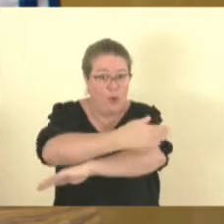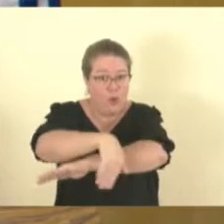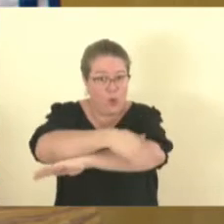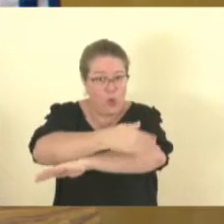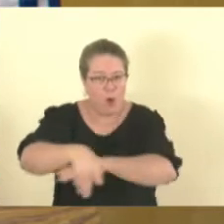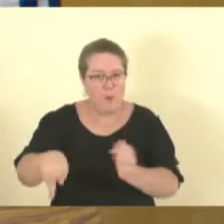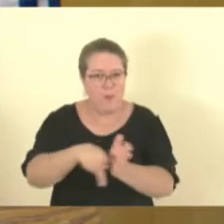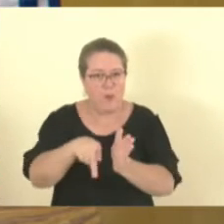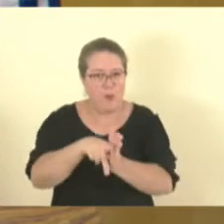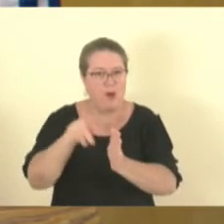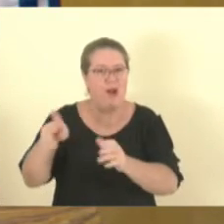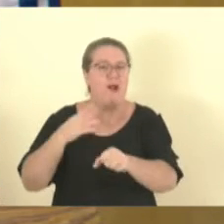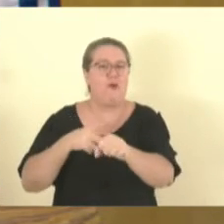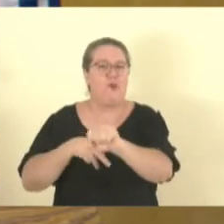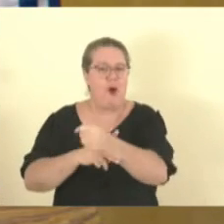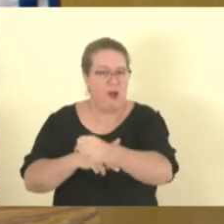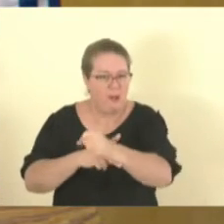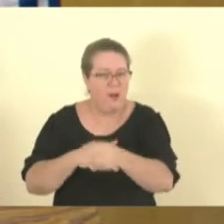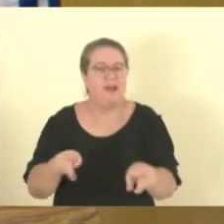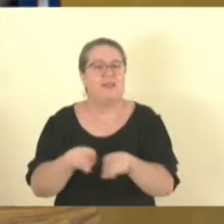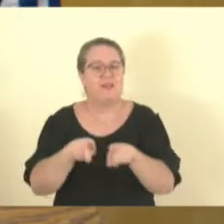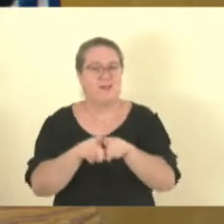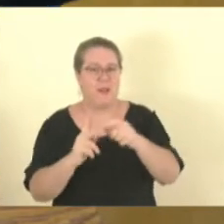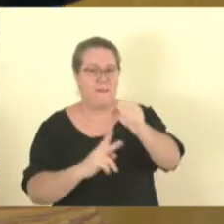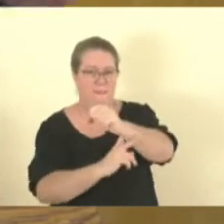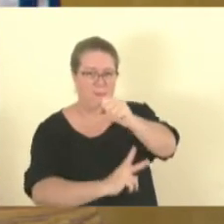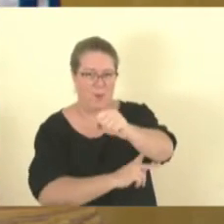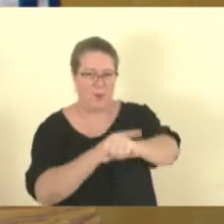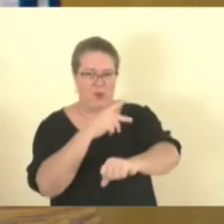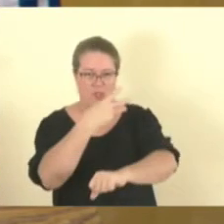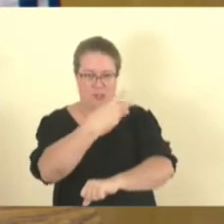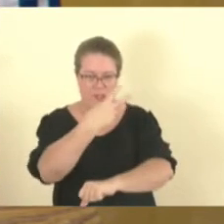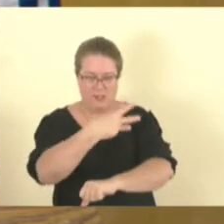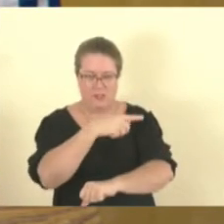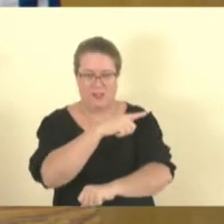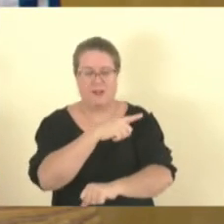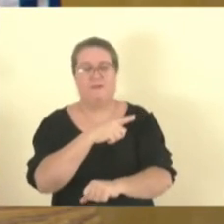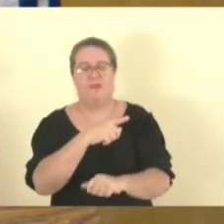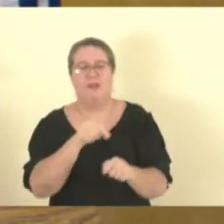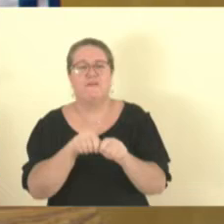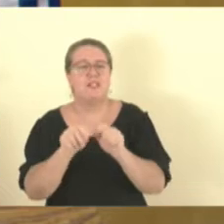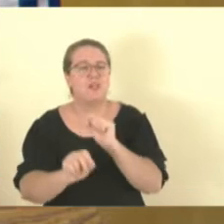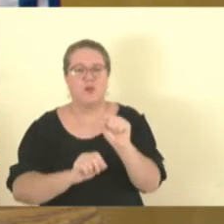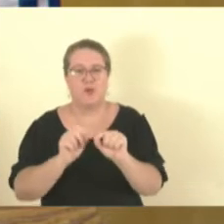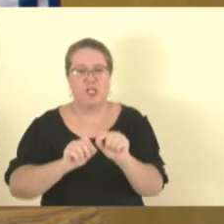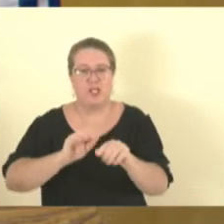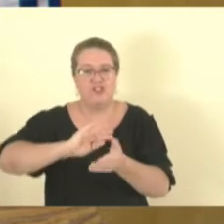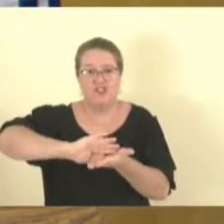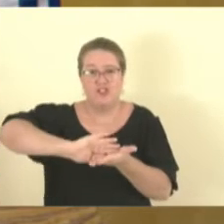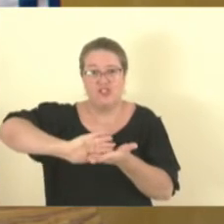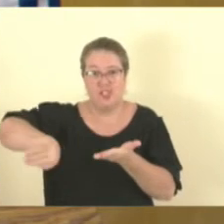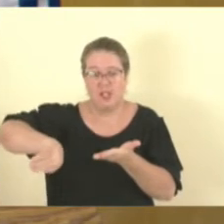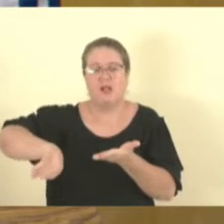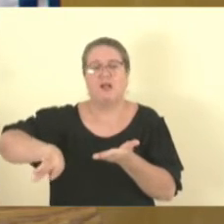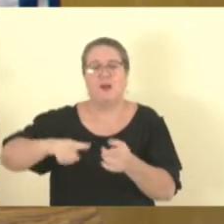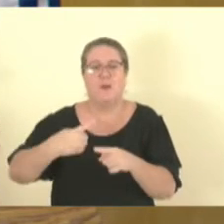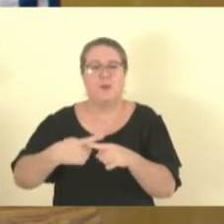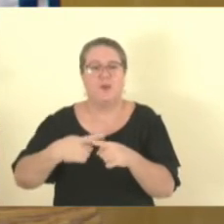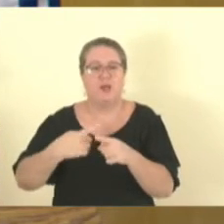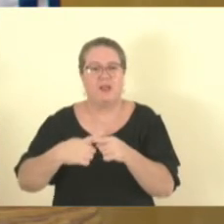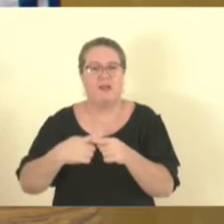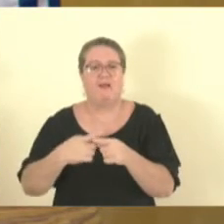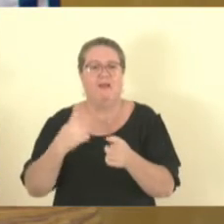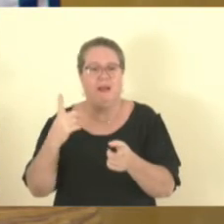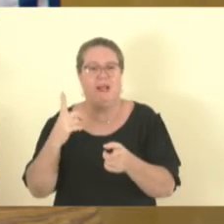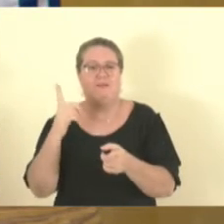Fazendo com que aquela muralha que se encontrava ali, que representava uma grande ameaça